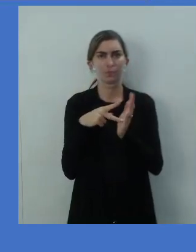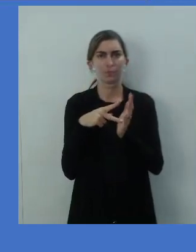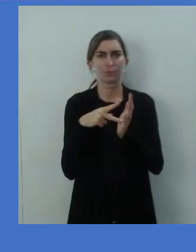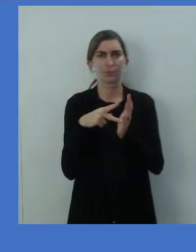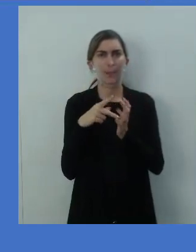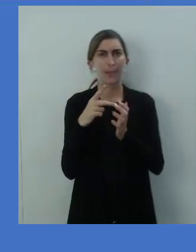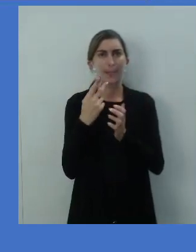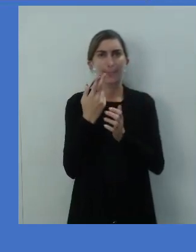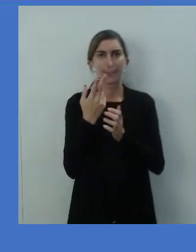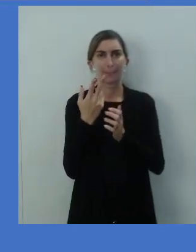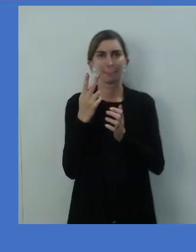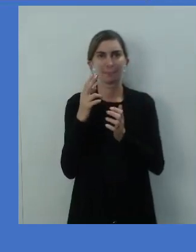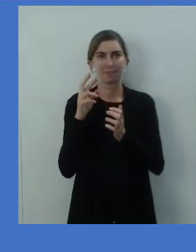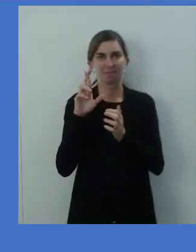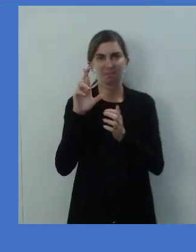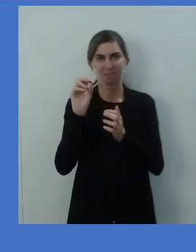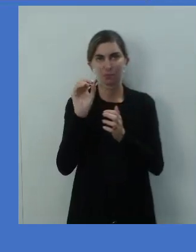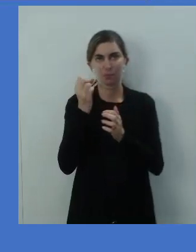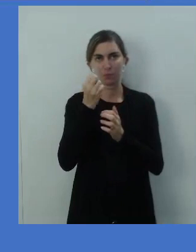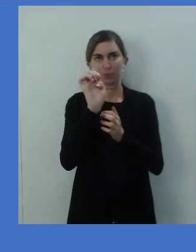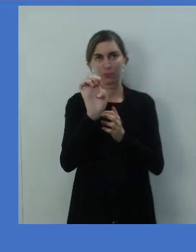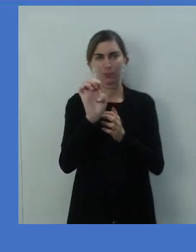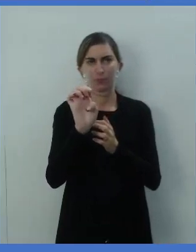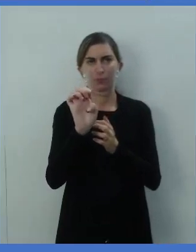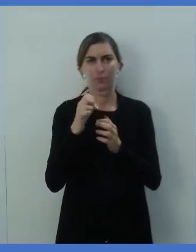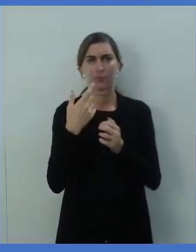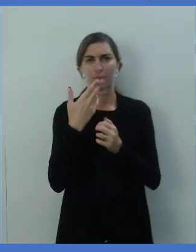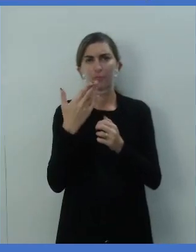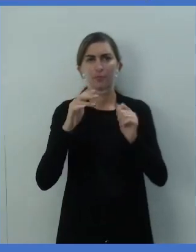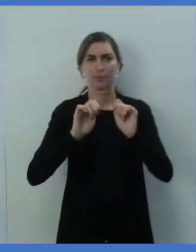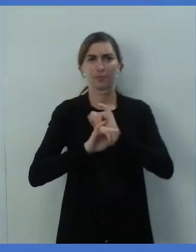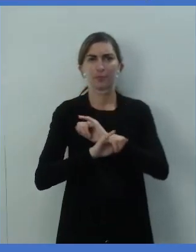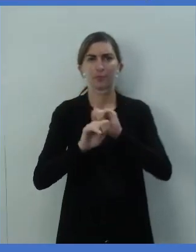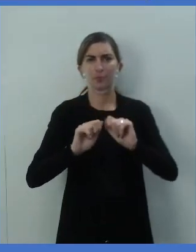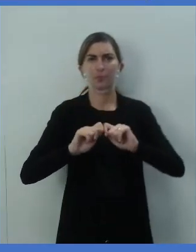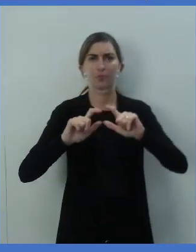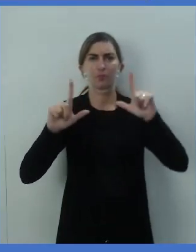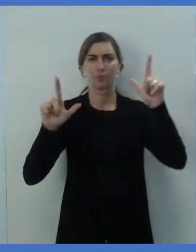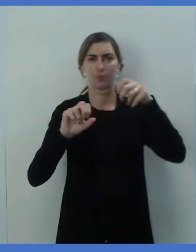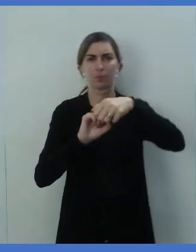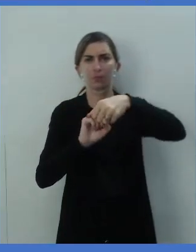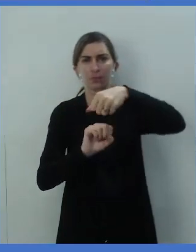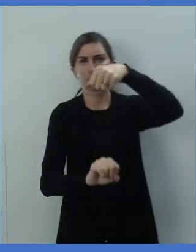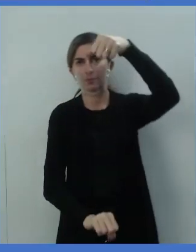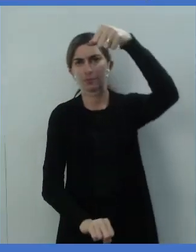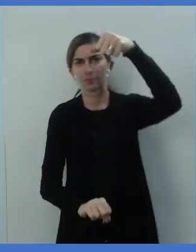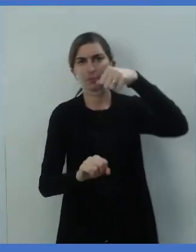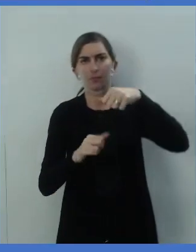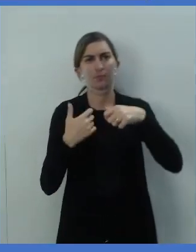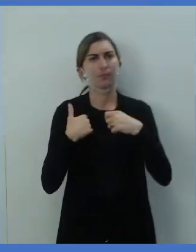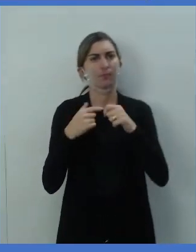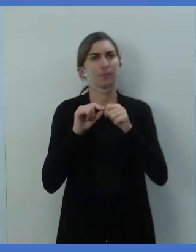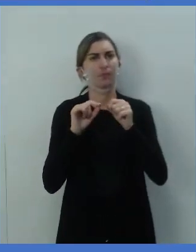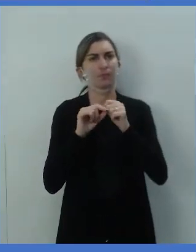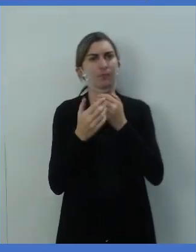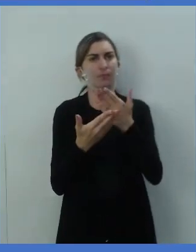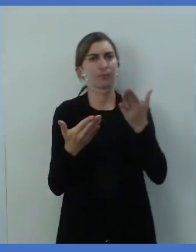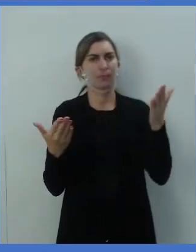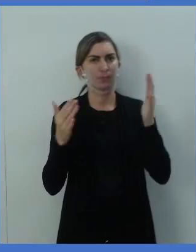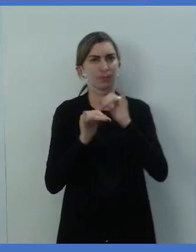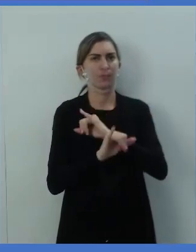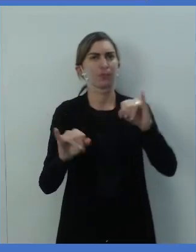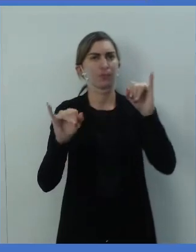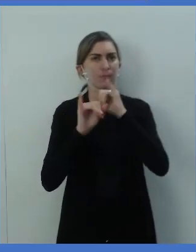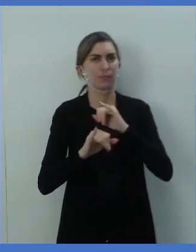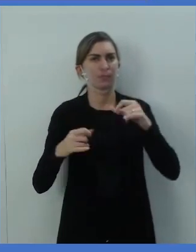Rosie, a rebitadora. Foi um cartaz que foi idealizado para ser uma propaganda de